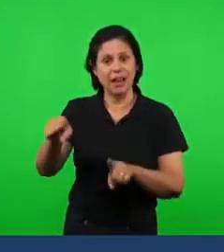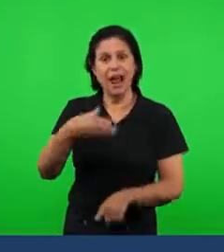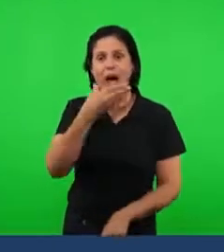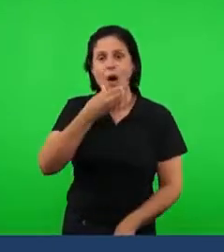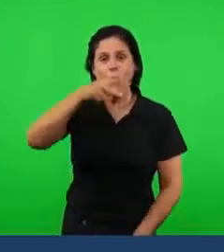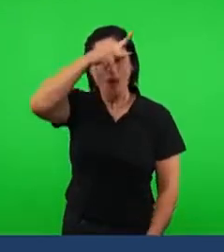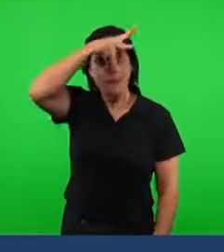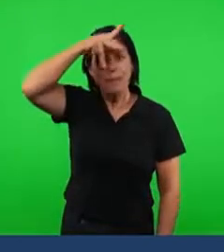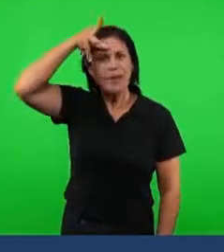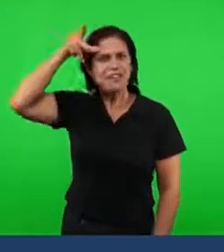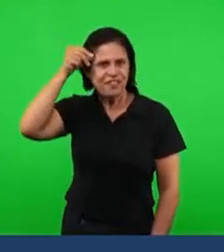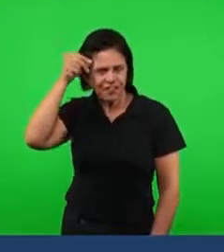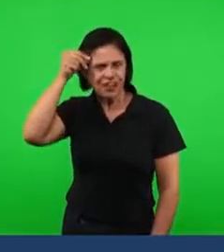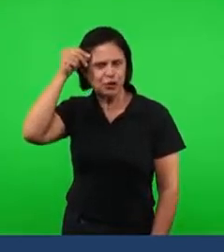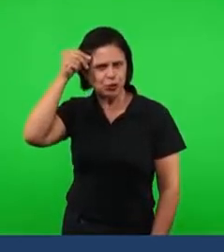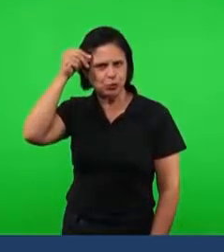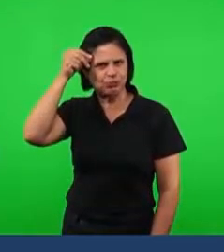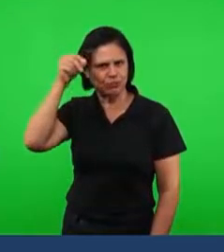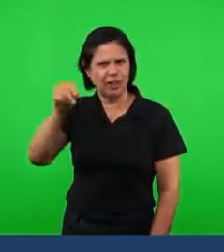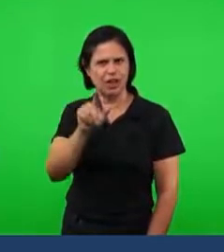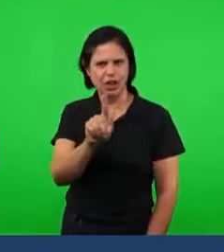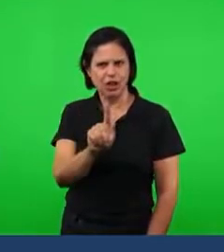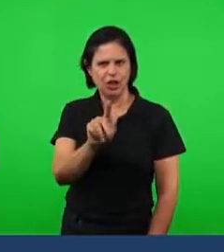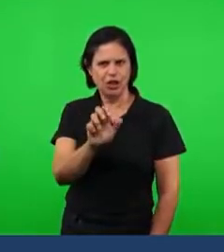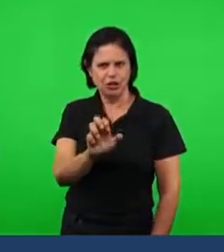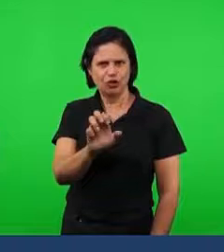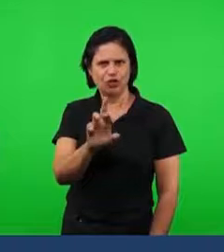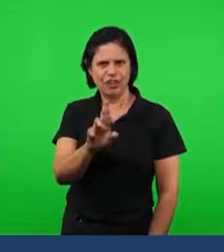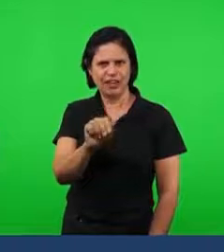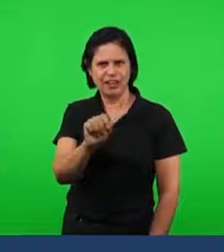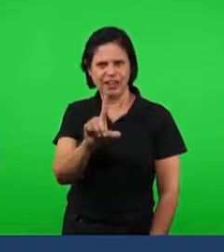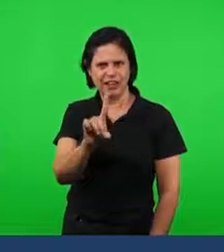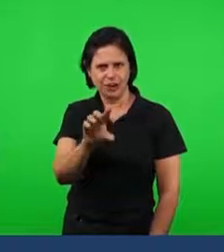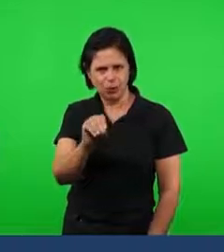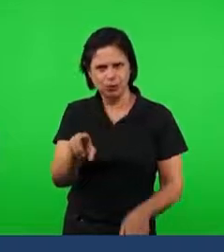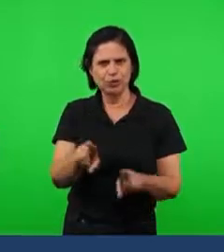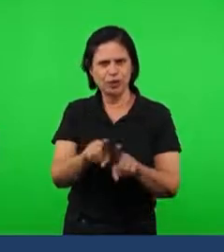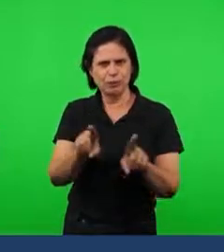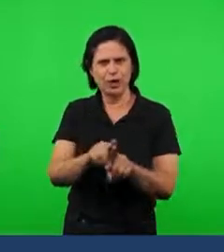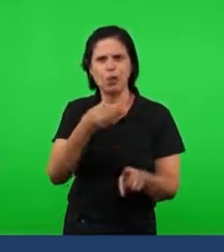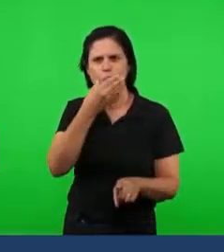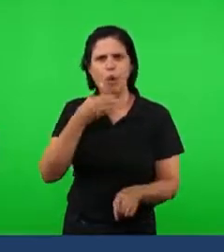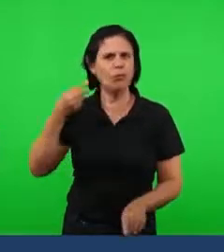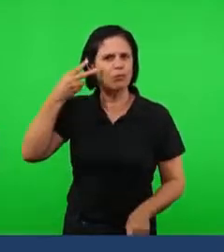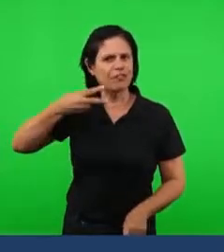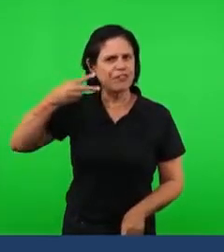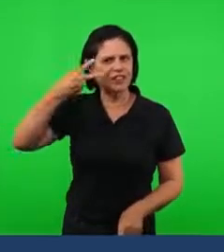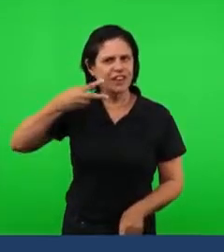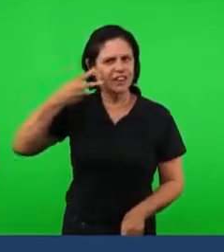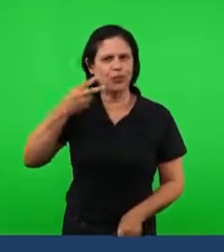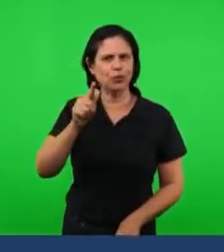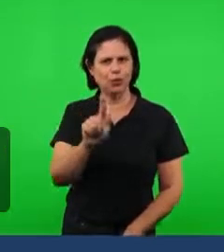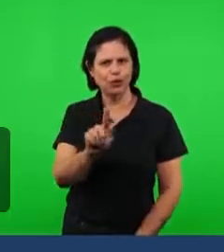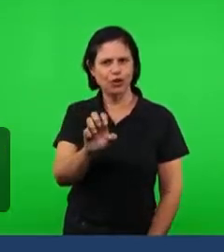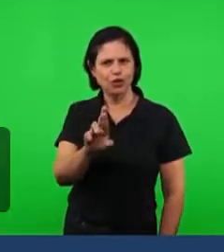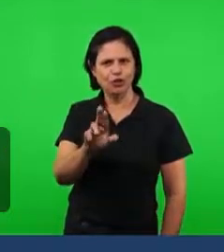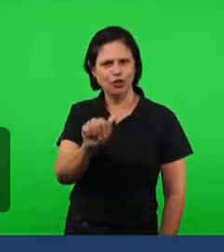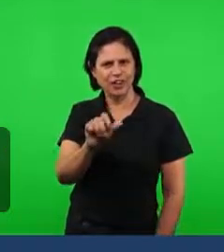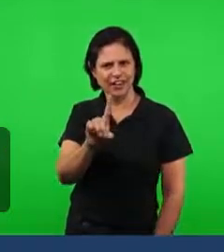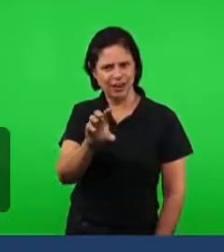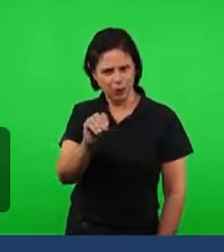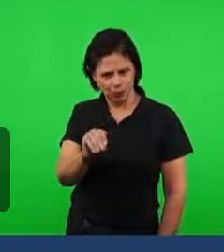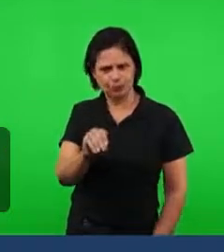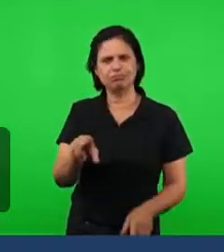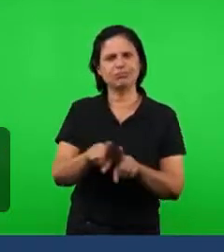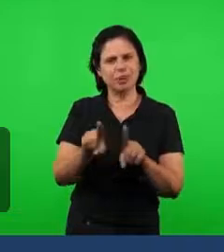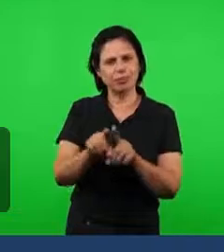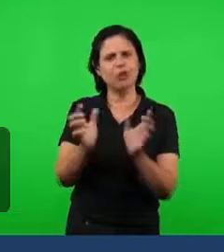Sr. Geraldo Schiavo e o vereador Geraldo Rodrigues. Estamos recebendo